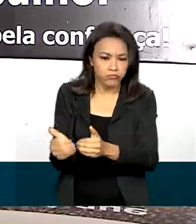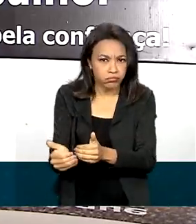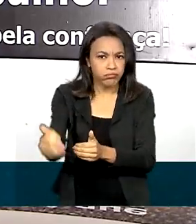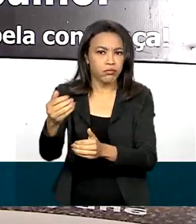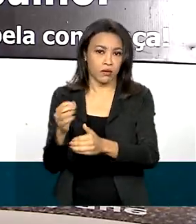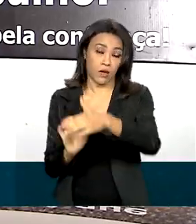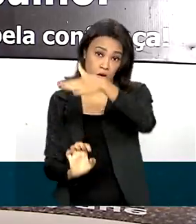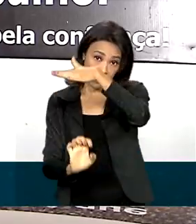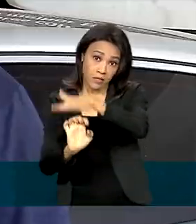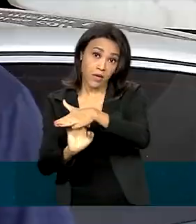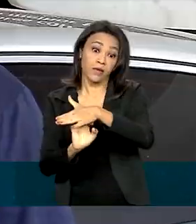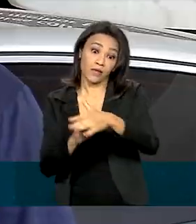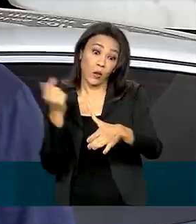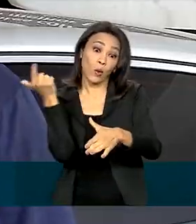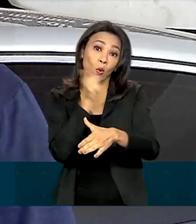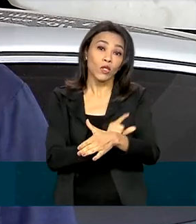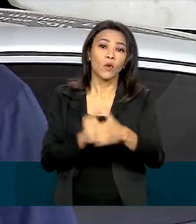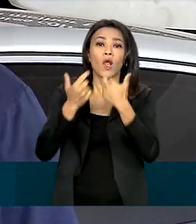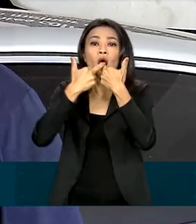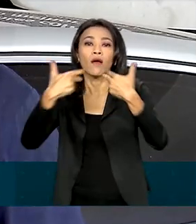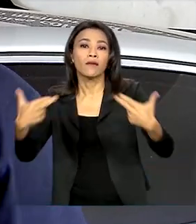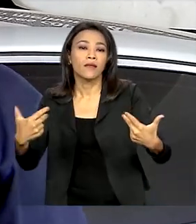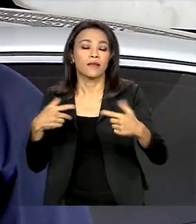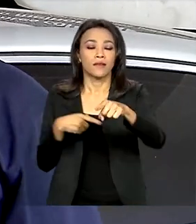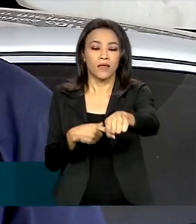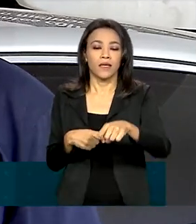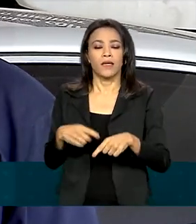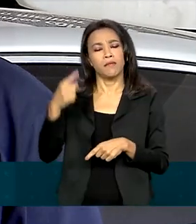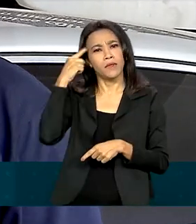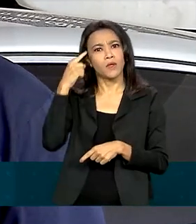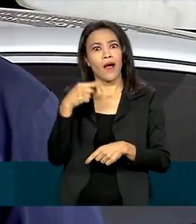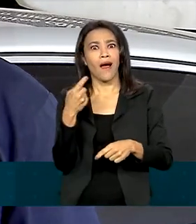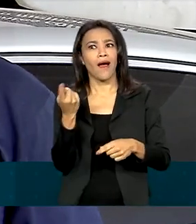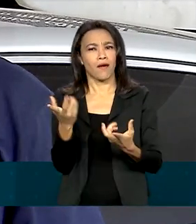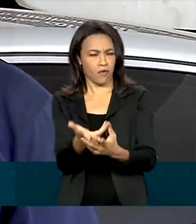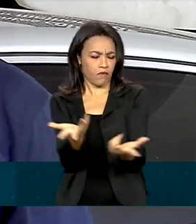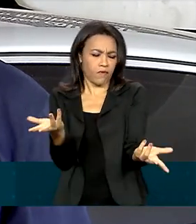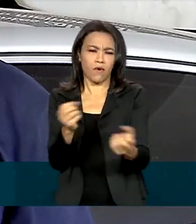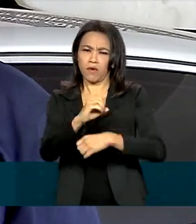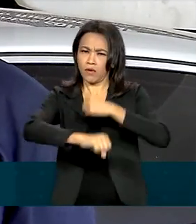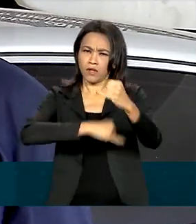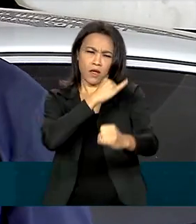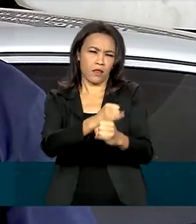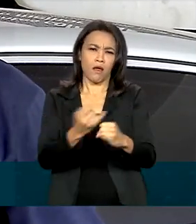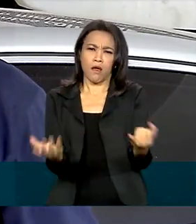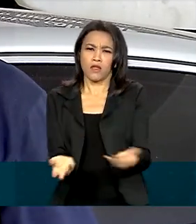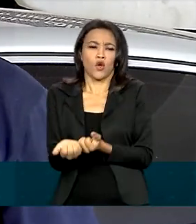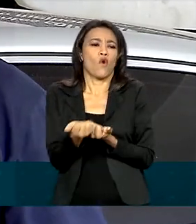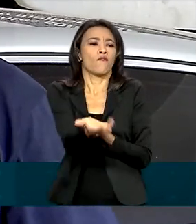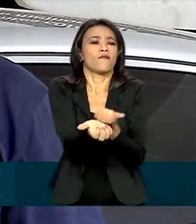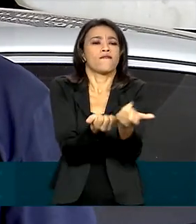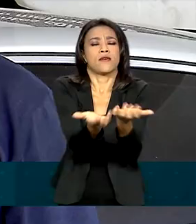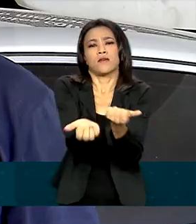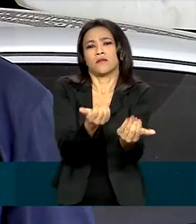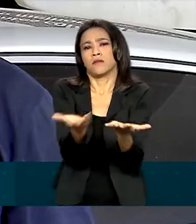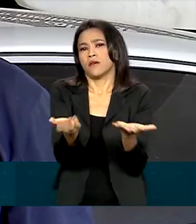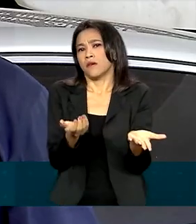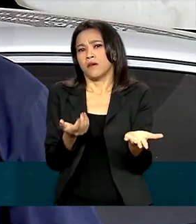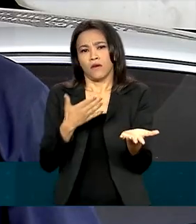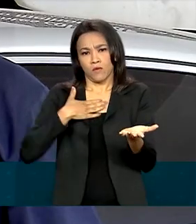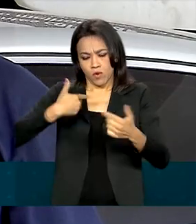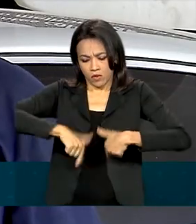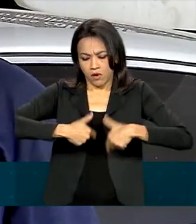apostou na inovação. A minha saída foi partir para o mundo digital, né? Oferecer os meus serviços através do WhatsApp,